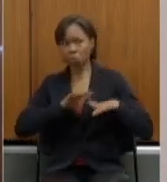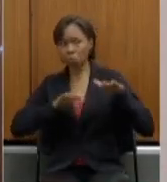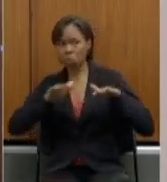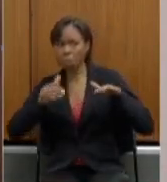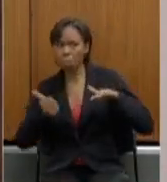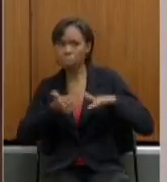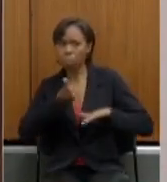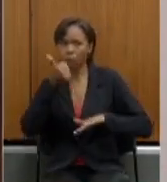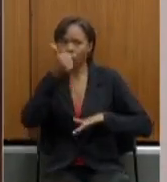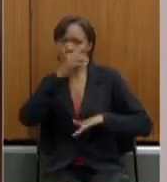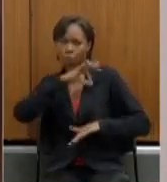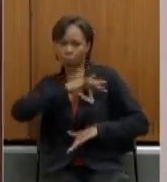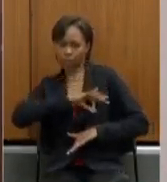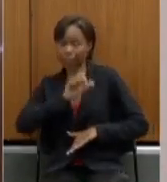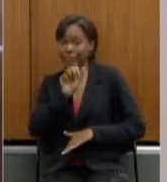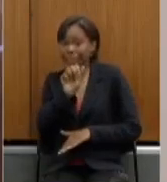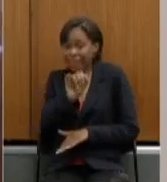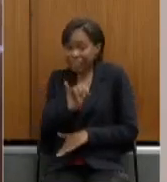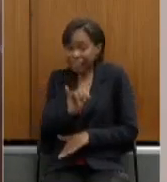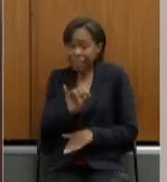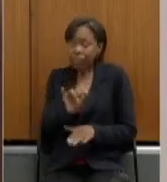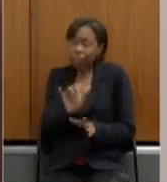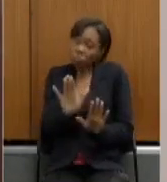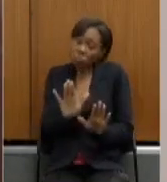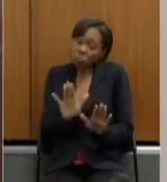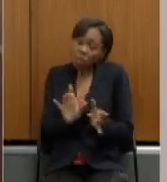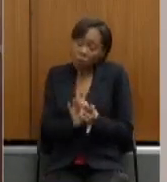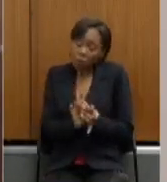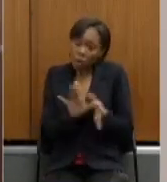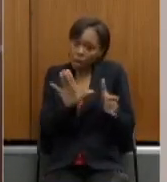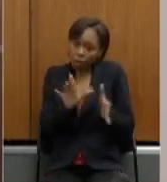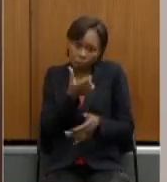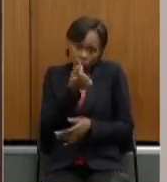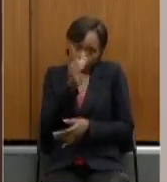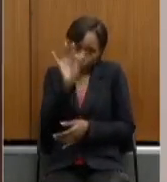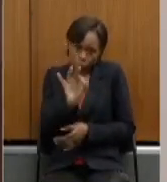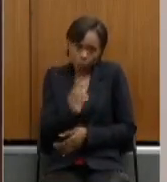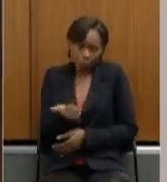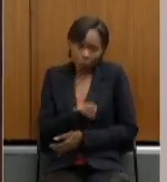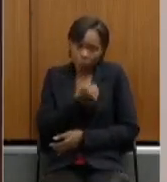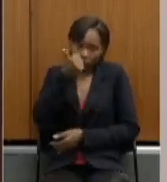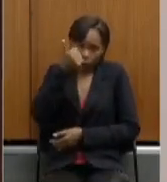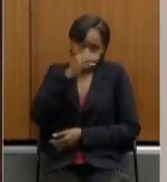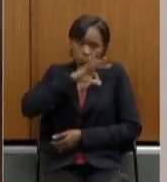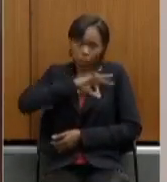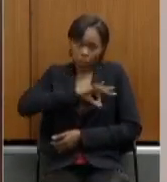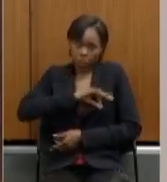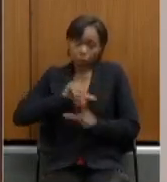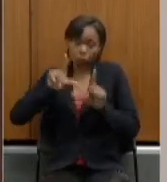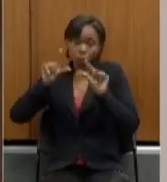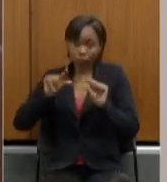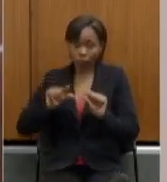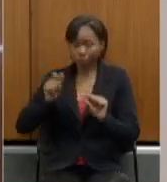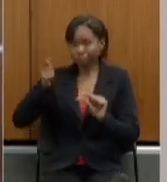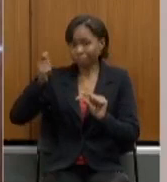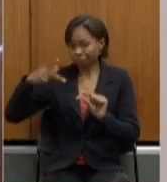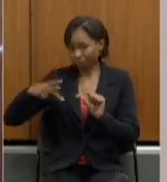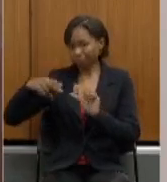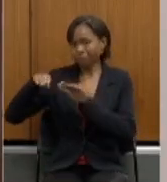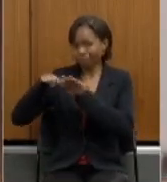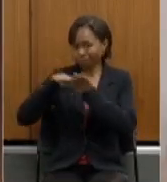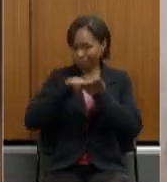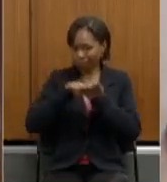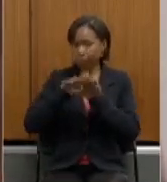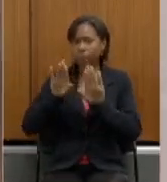isso é se abrir a mão dos 20% menores salários para melhorar o valor médio da aposentadoria e a União